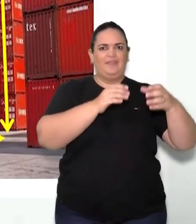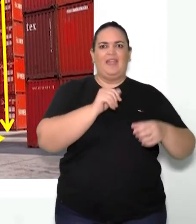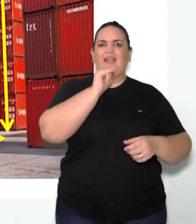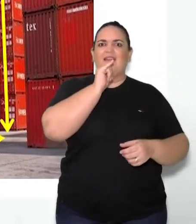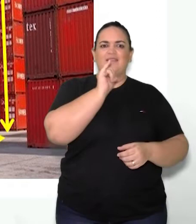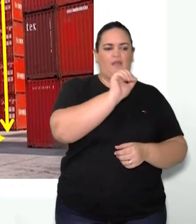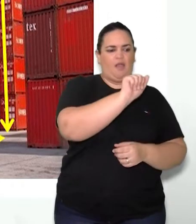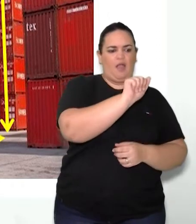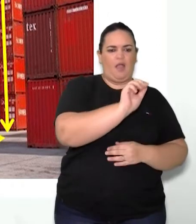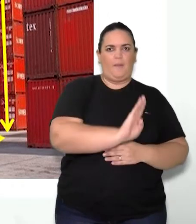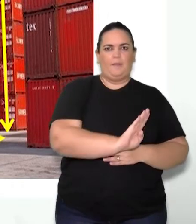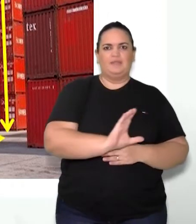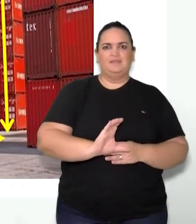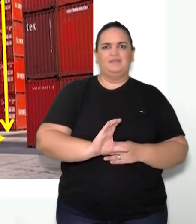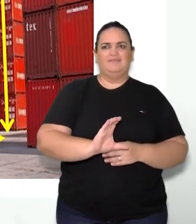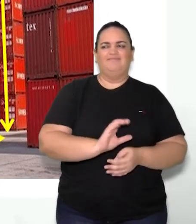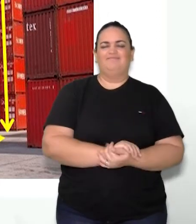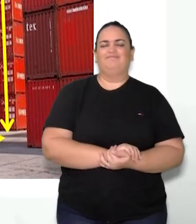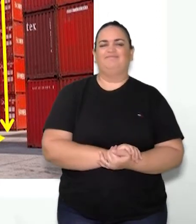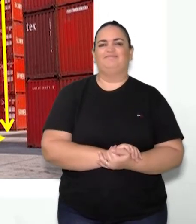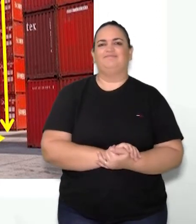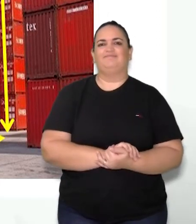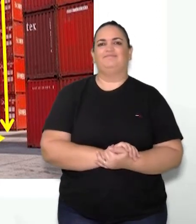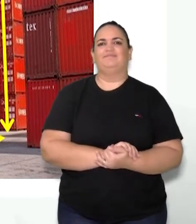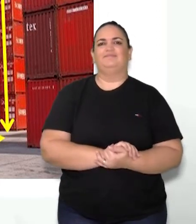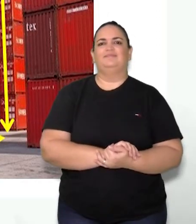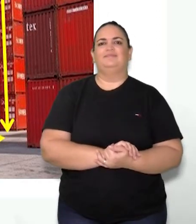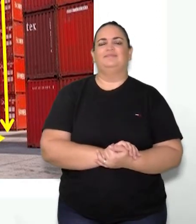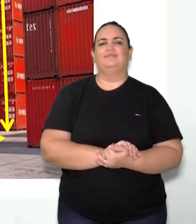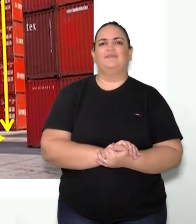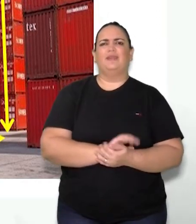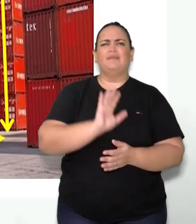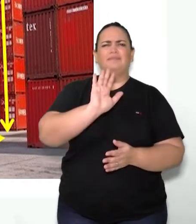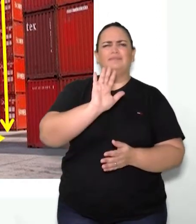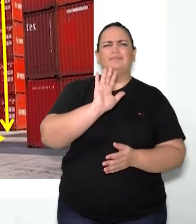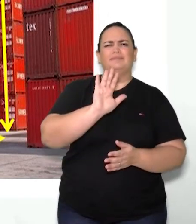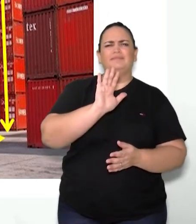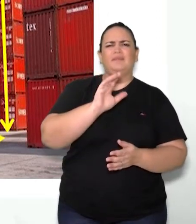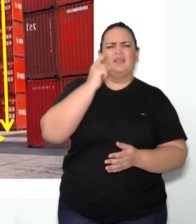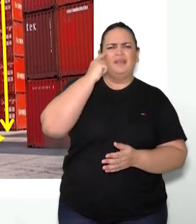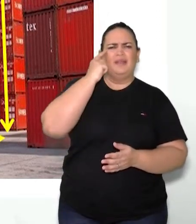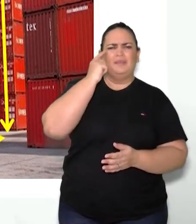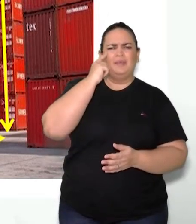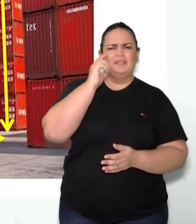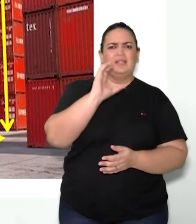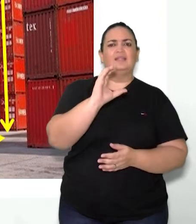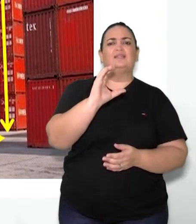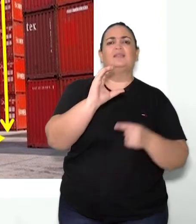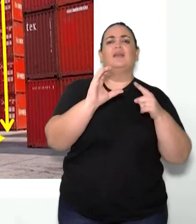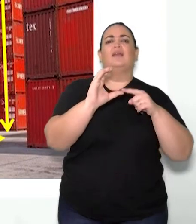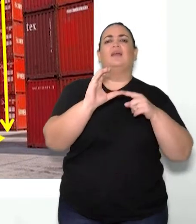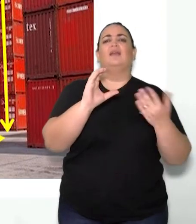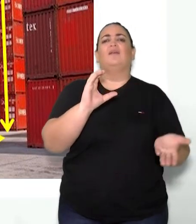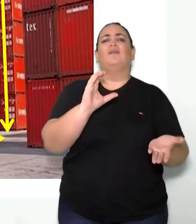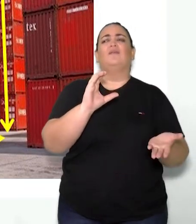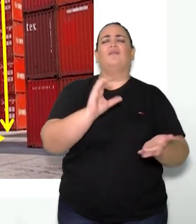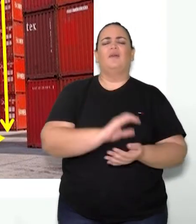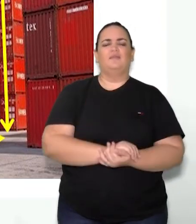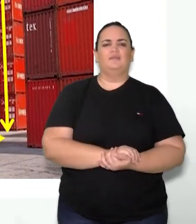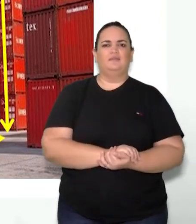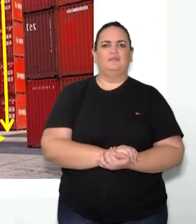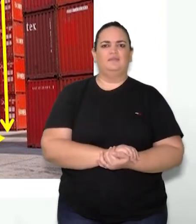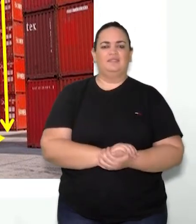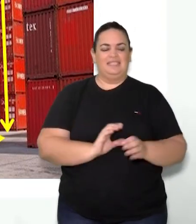com a letra B e com a letra C, mas se a gente for imaginar o cubinho da letra C, sabemos que ele está